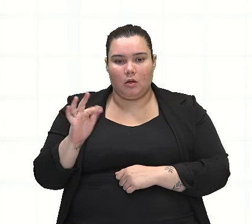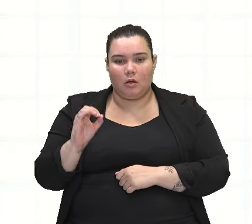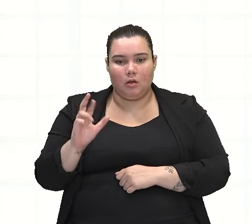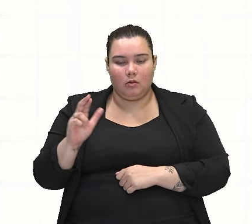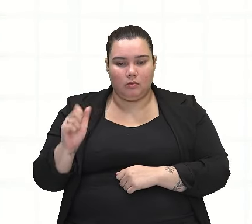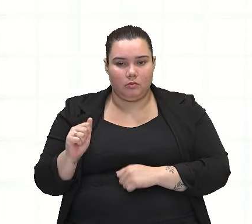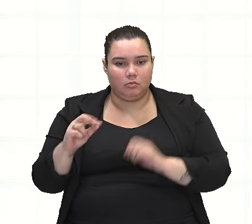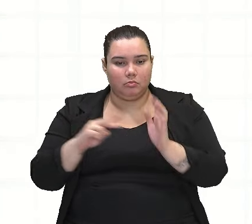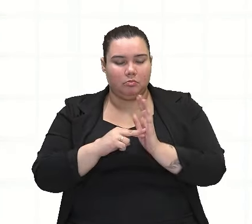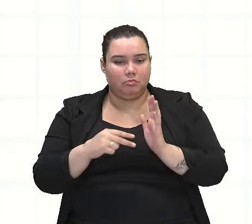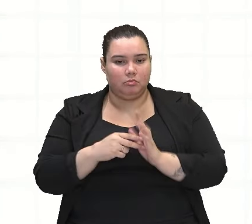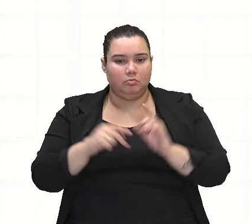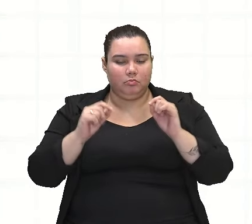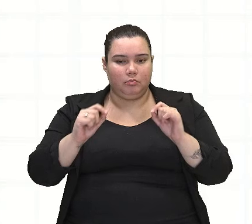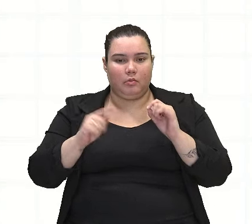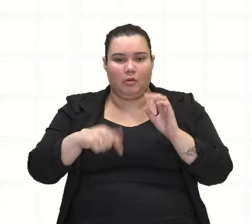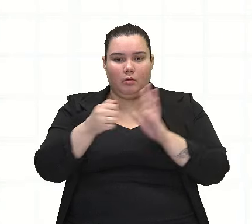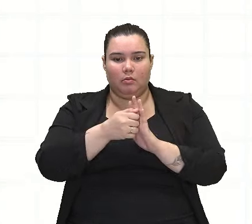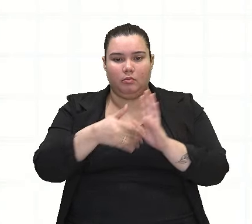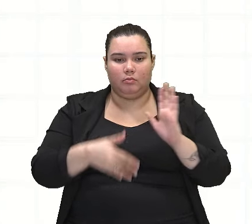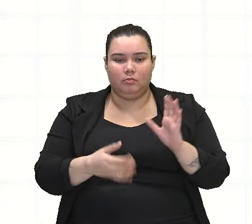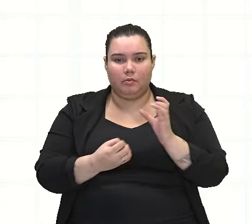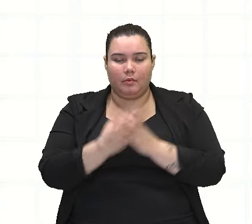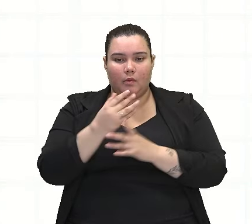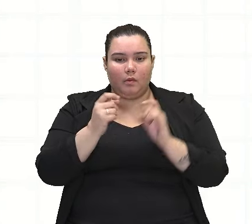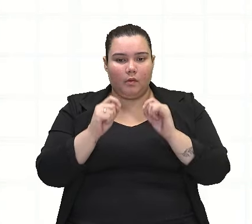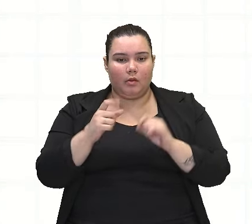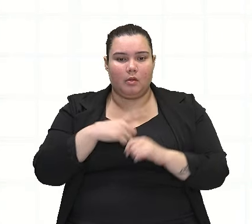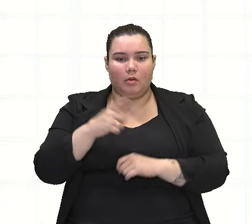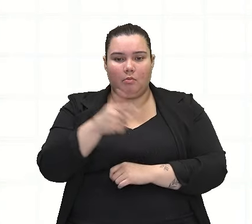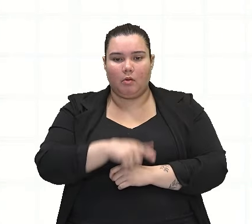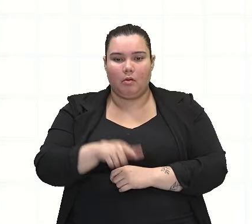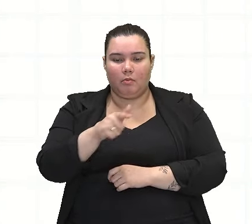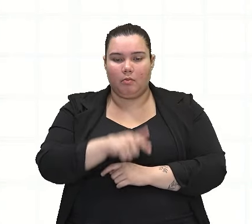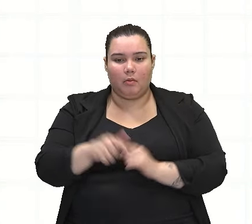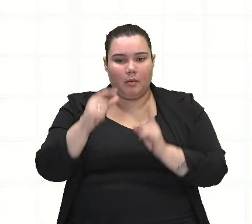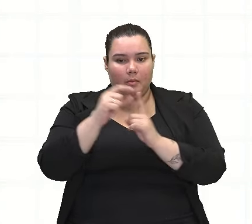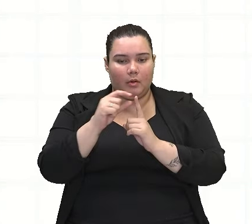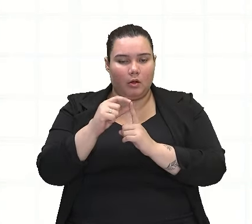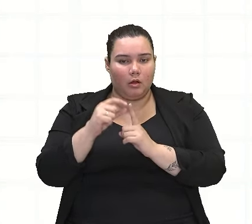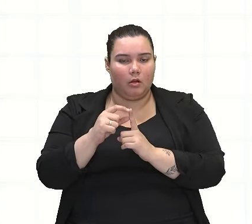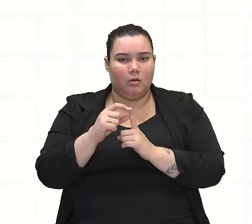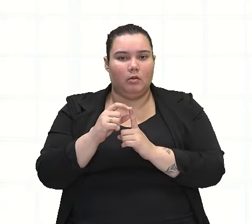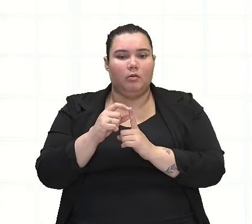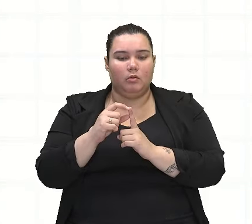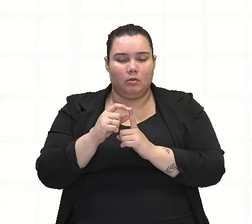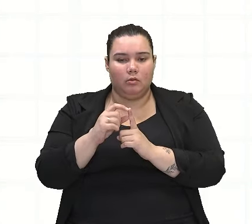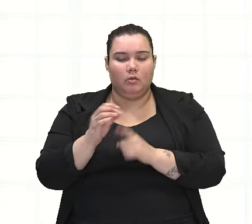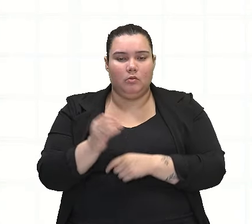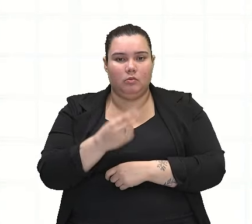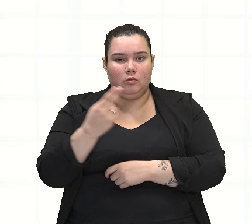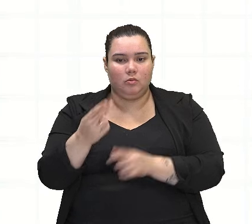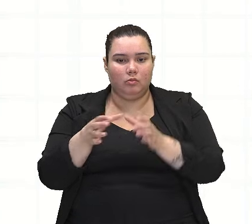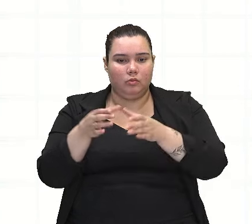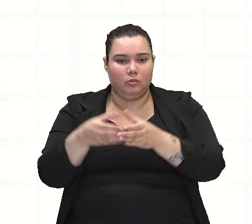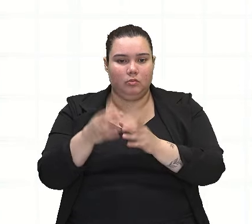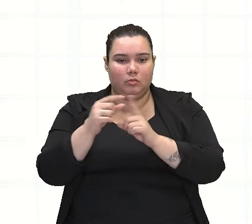anáfora? Anáfora é a figura de construção que se caracteriza pela repetição de uma palavra ou